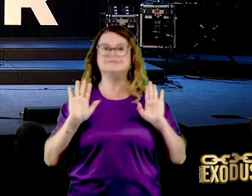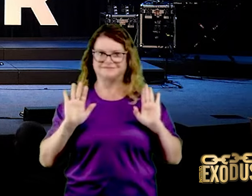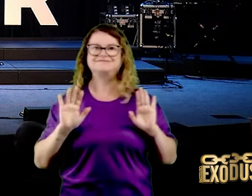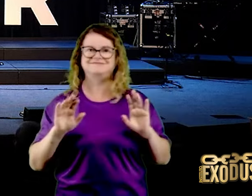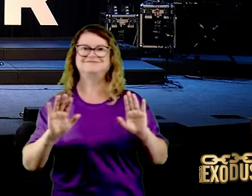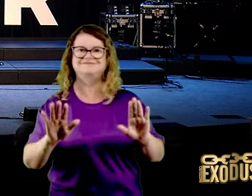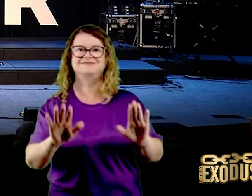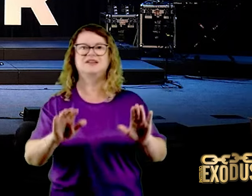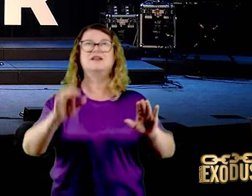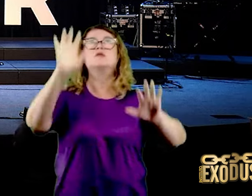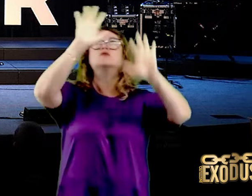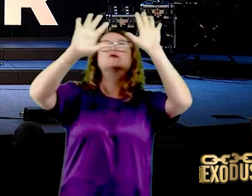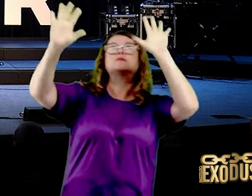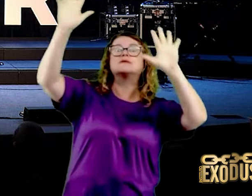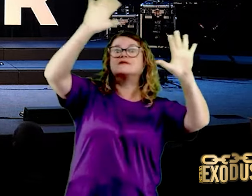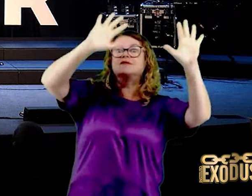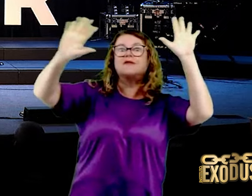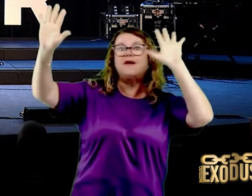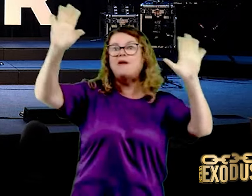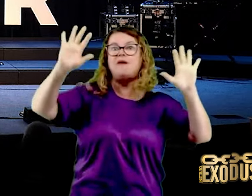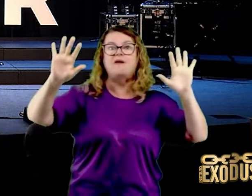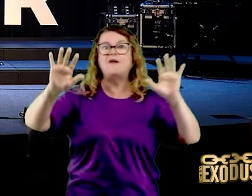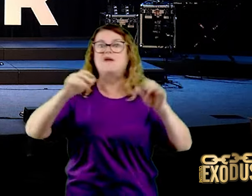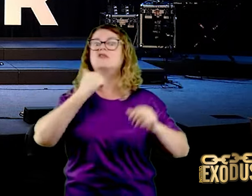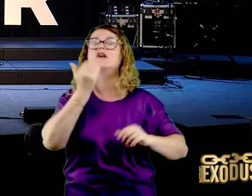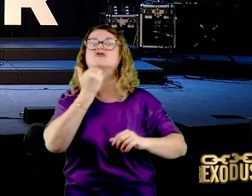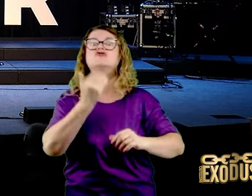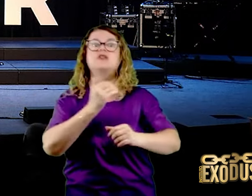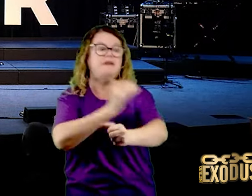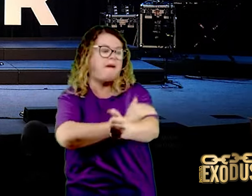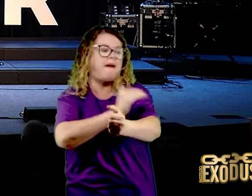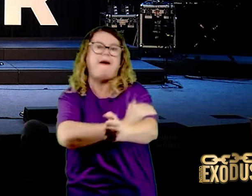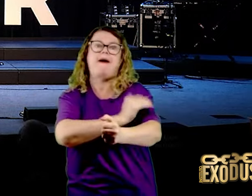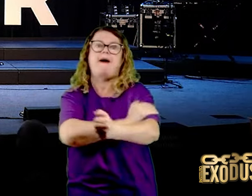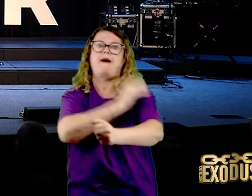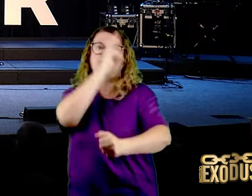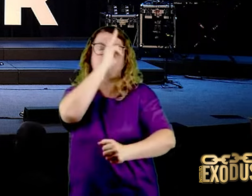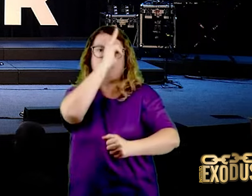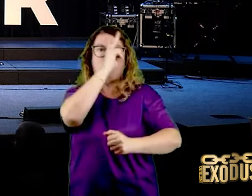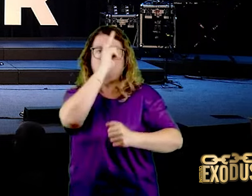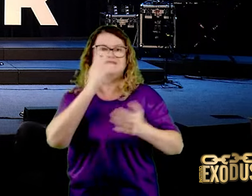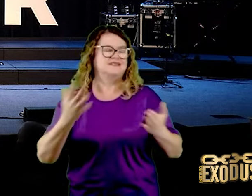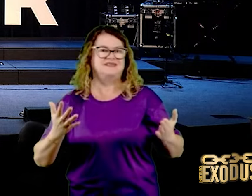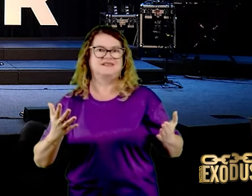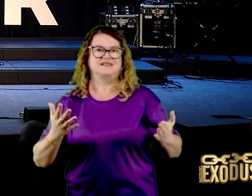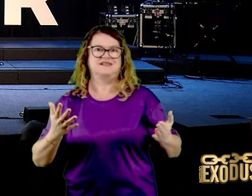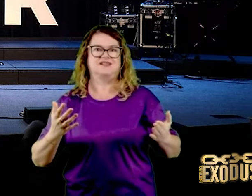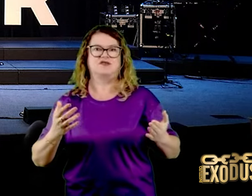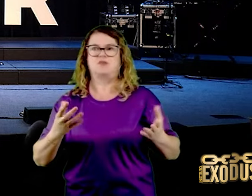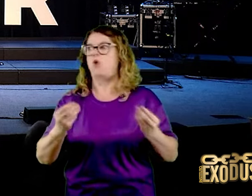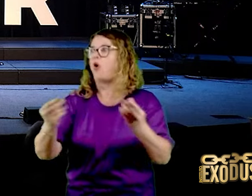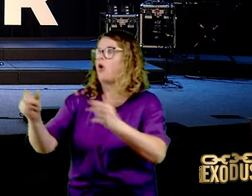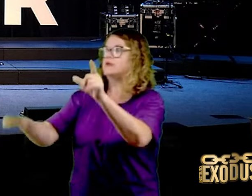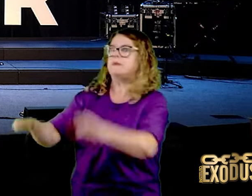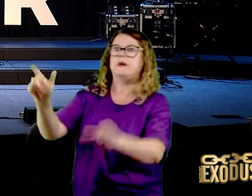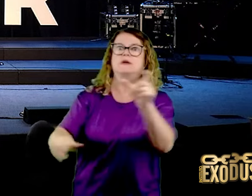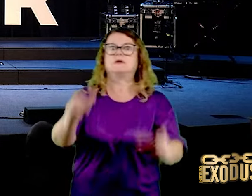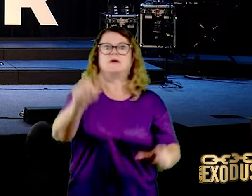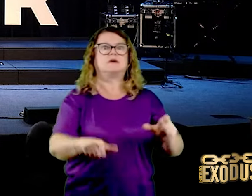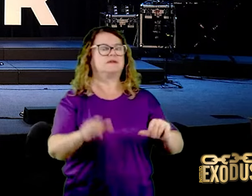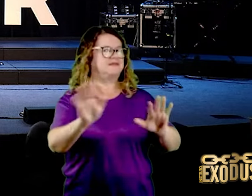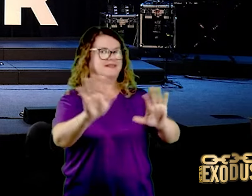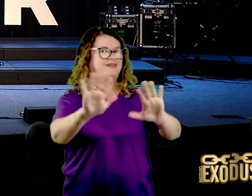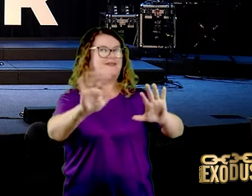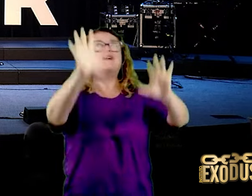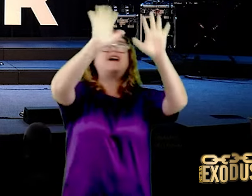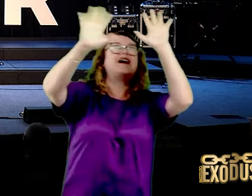física. No mundo espiritual, você não precisa de muita gente. No mundo espiritual, você tranca a porta no teu